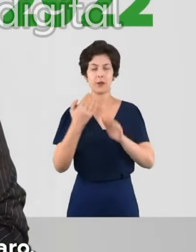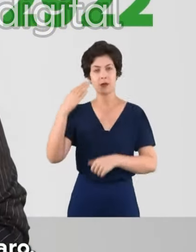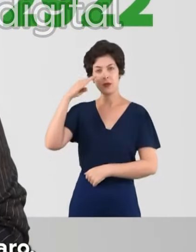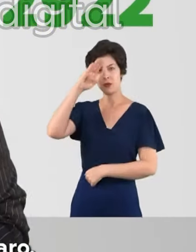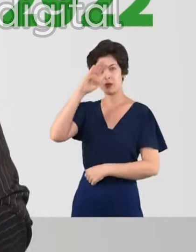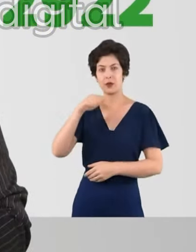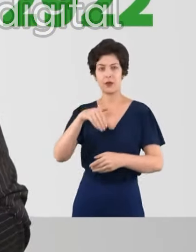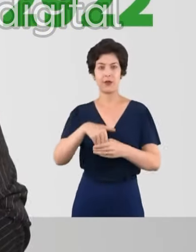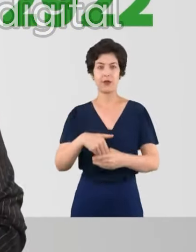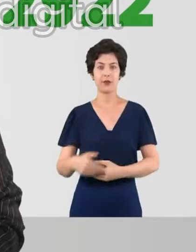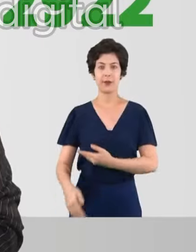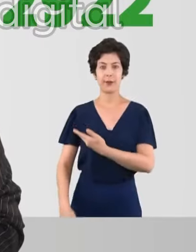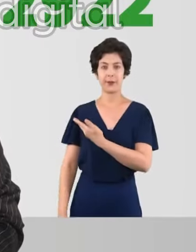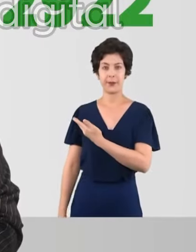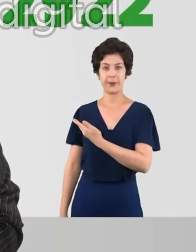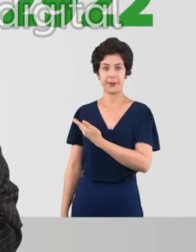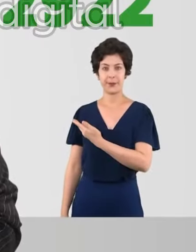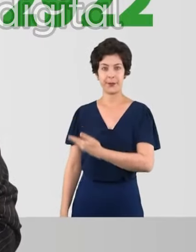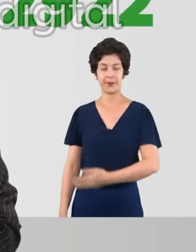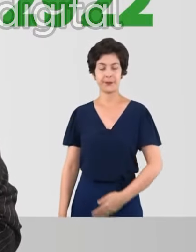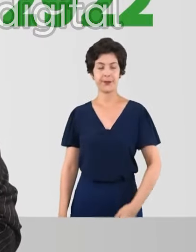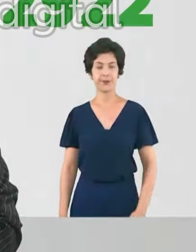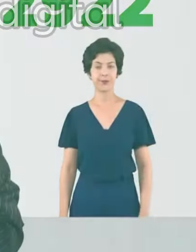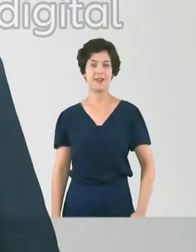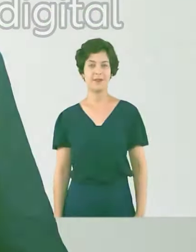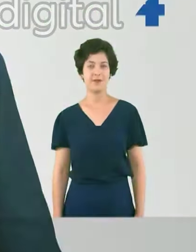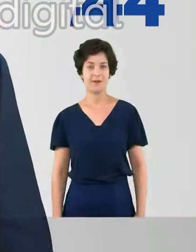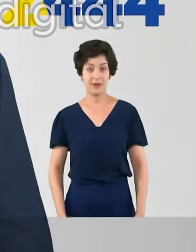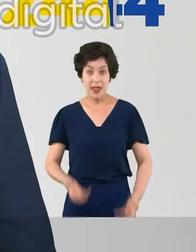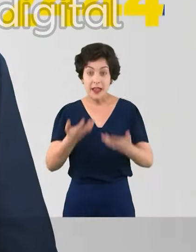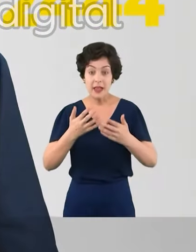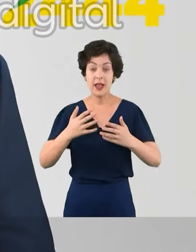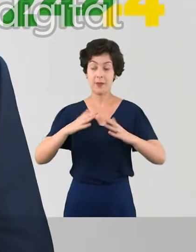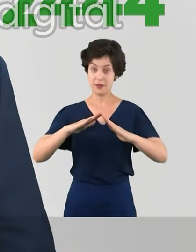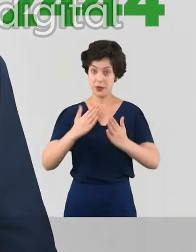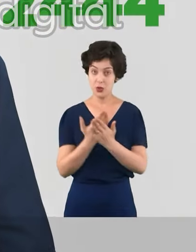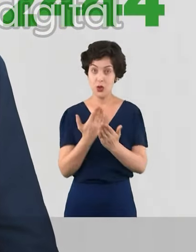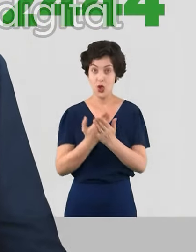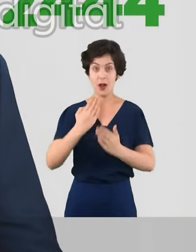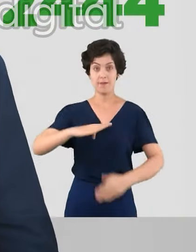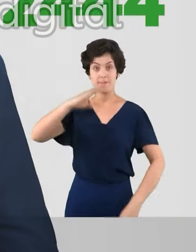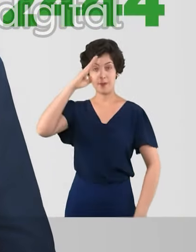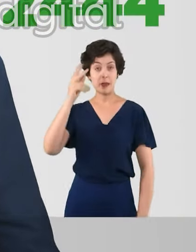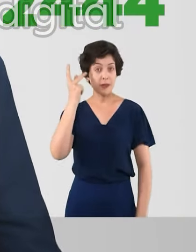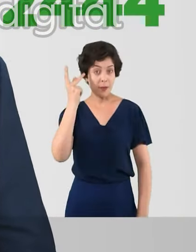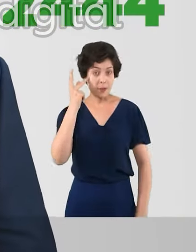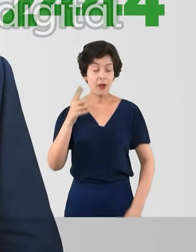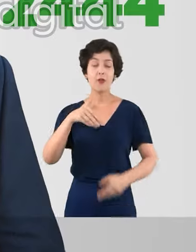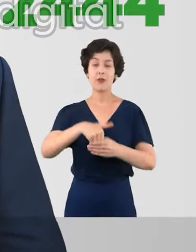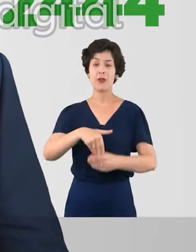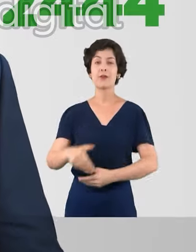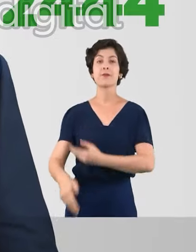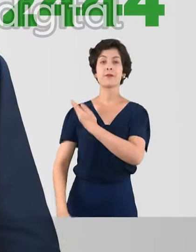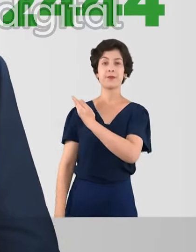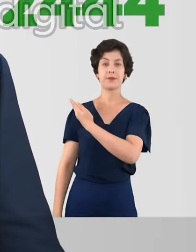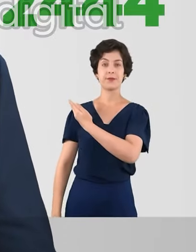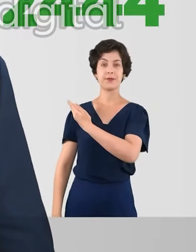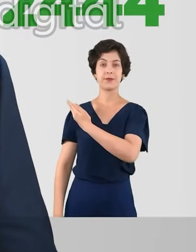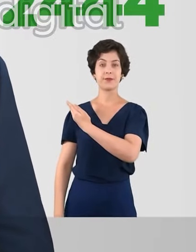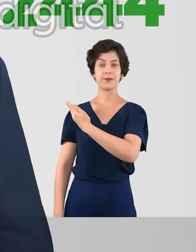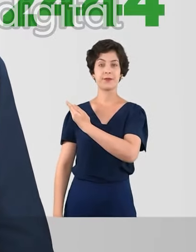Jair Bolsonaro. Vote Suzana Doval, 22-9-22. Se você quer uma escola cívico-militar em São Paulo, Tenente Nascimento, 22